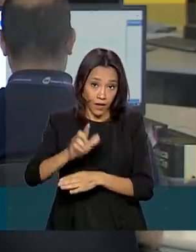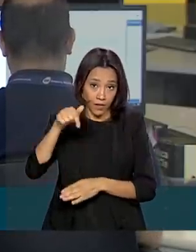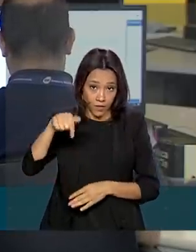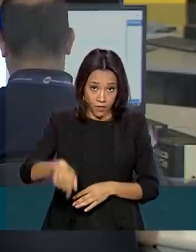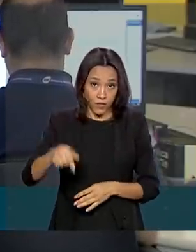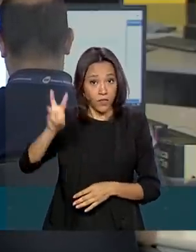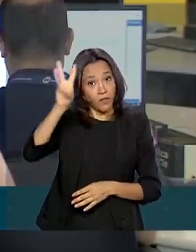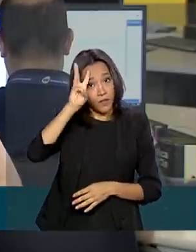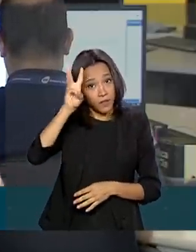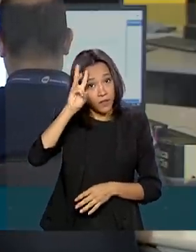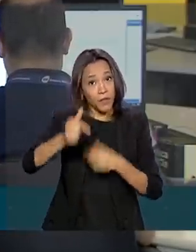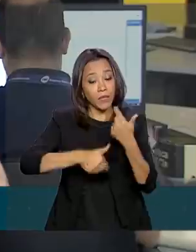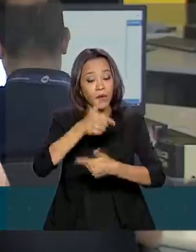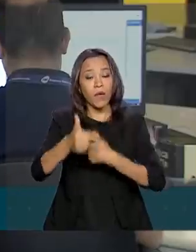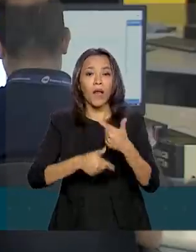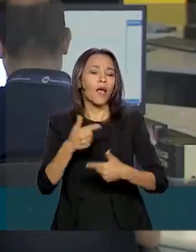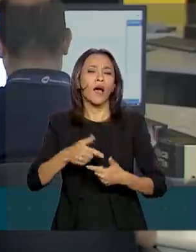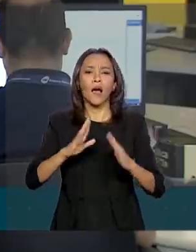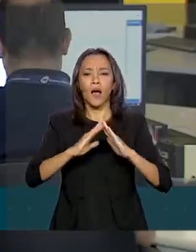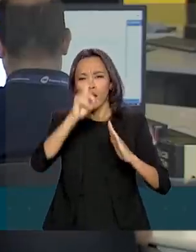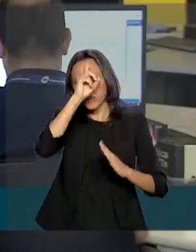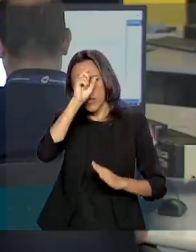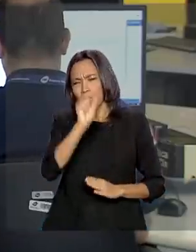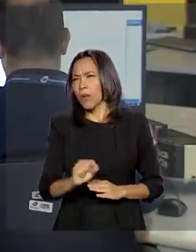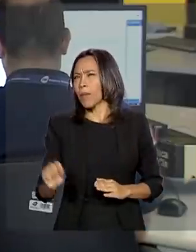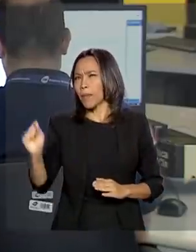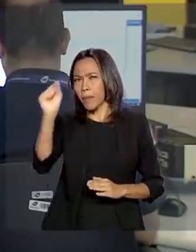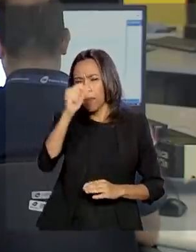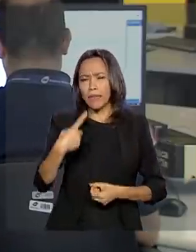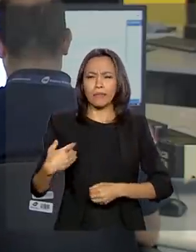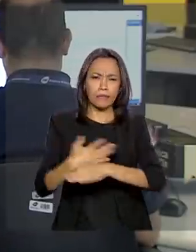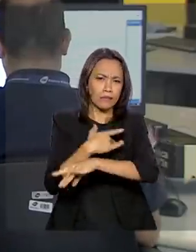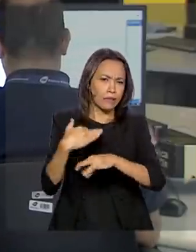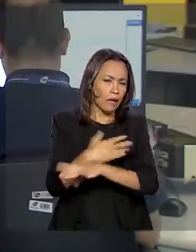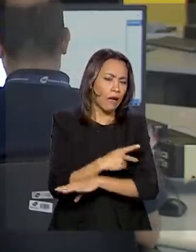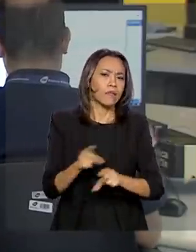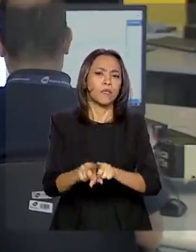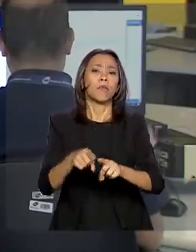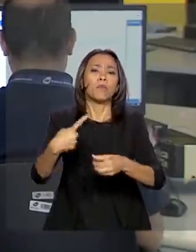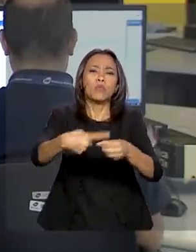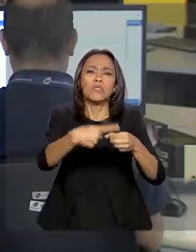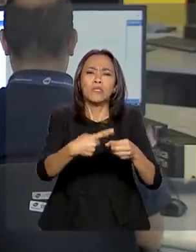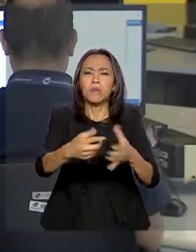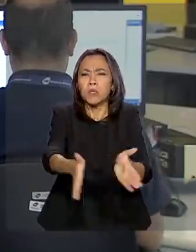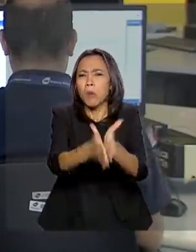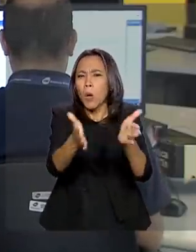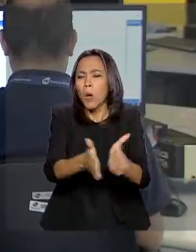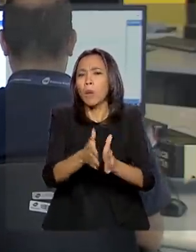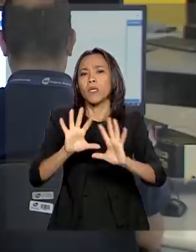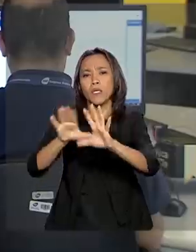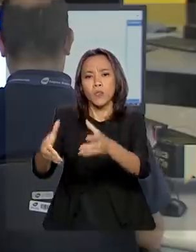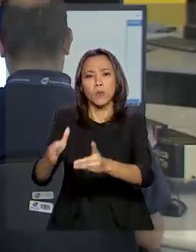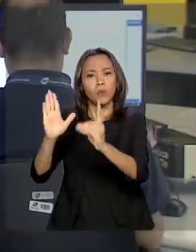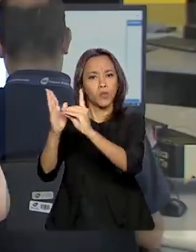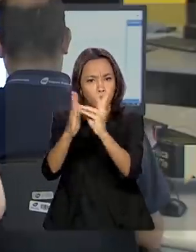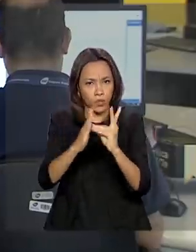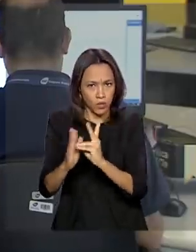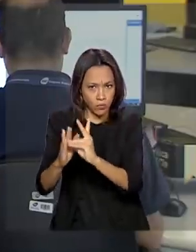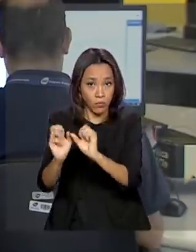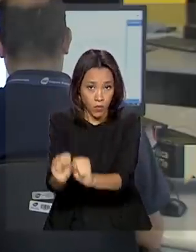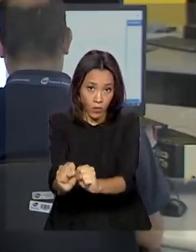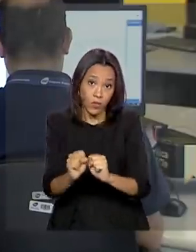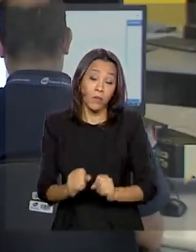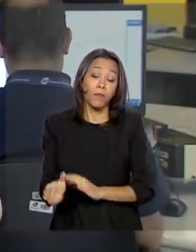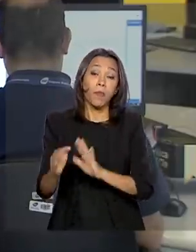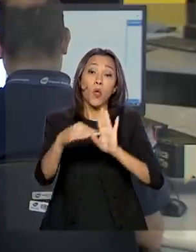nos postos de saúde das capitais, grandes centros, além de municípios mais pobres e aldeias indígenas. Atualmente, o programa Mais